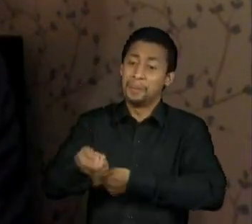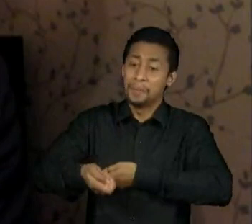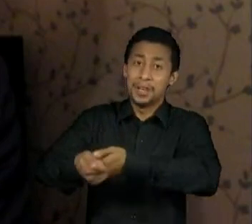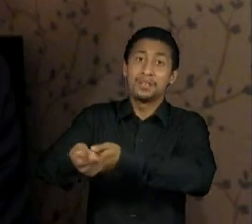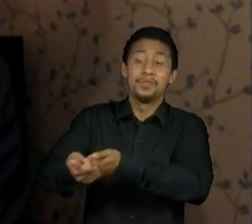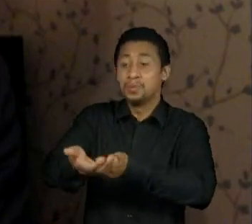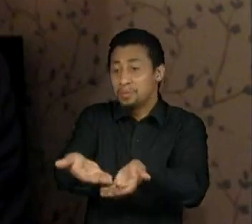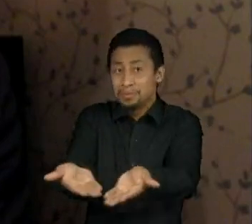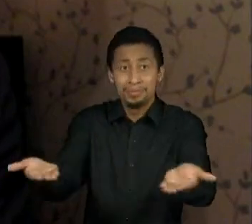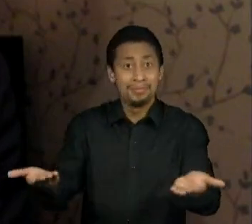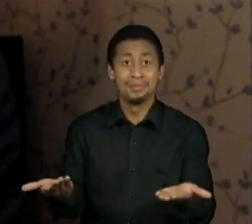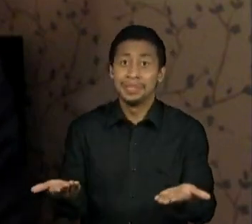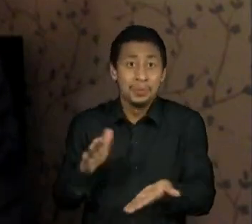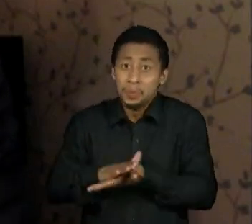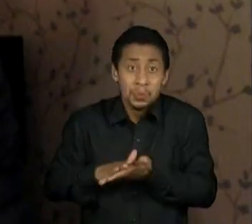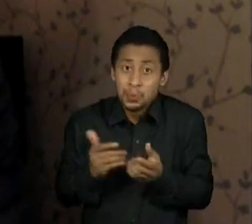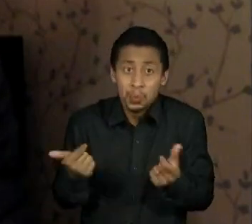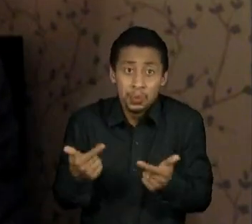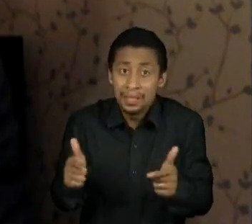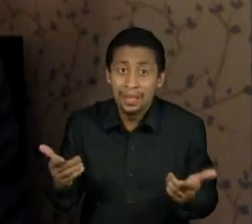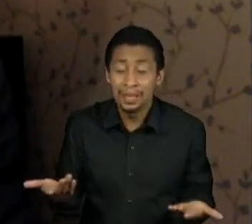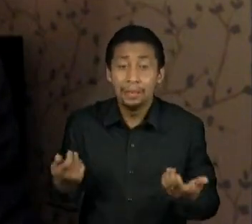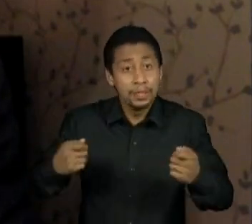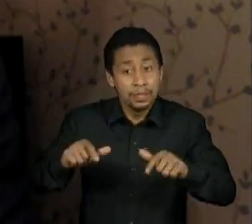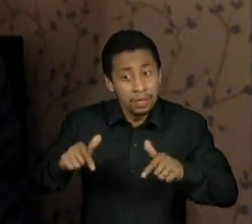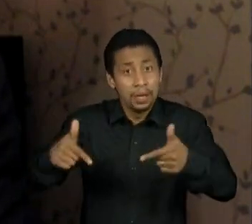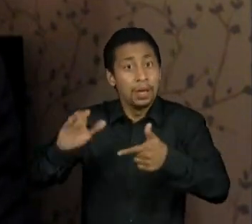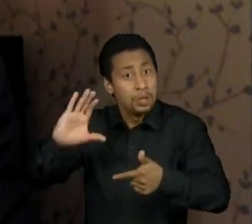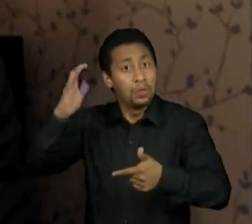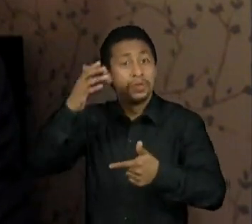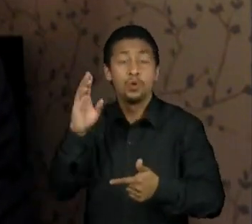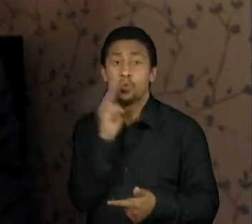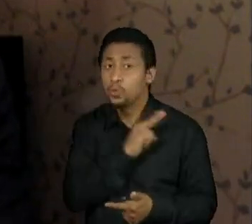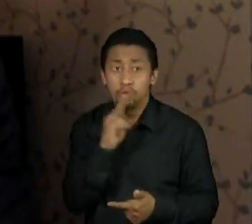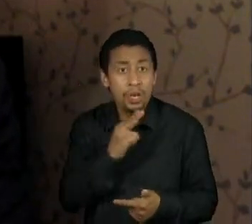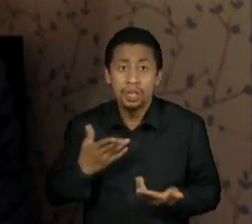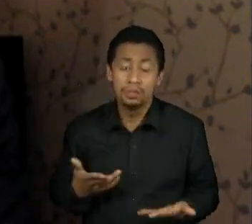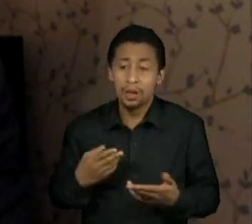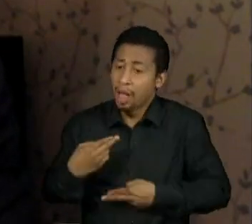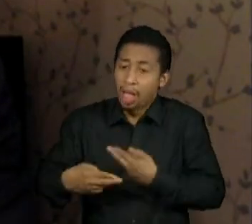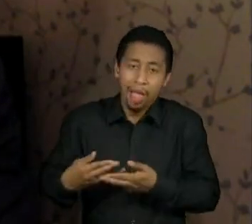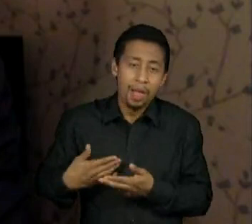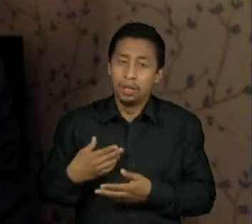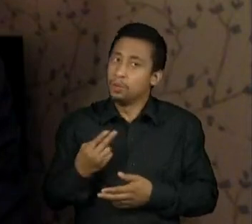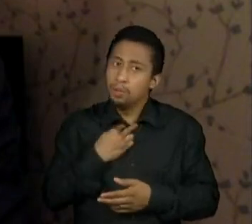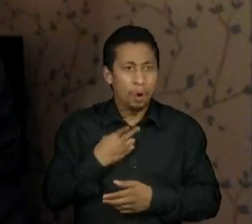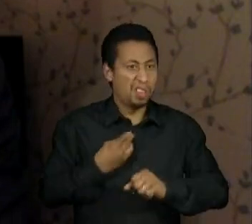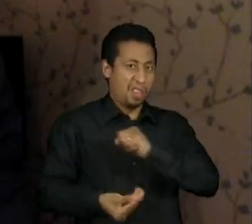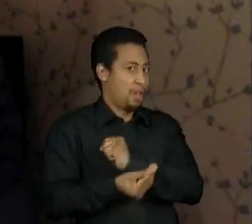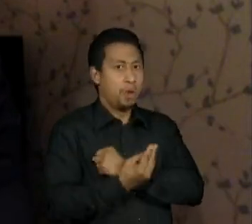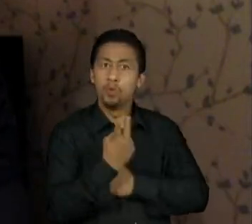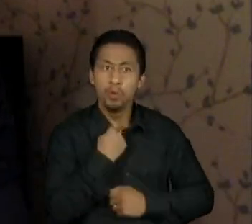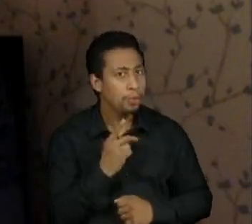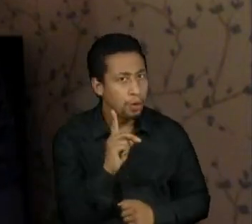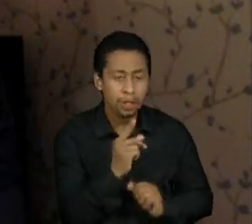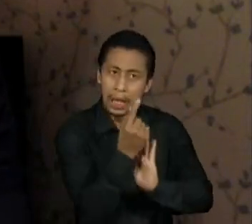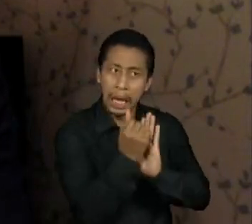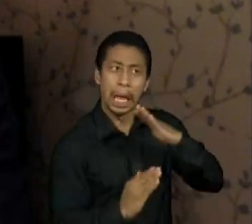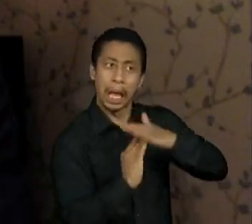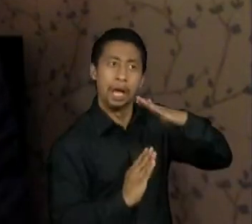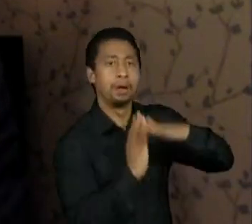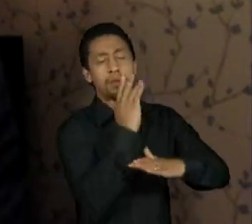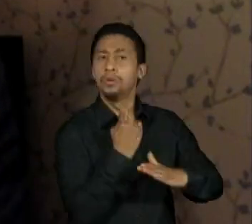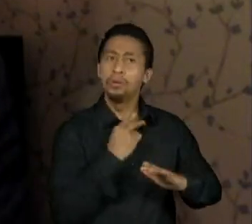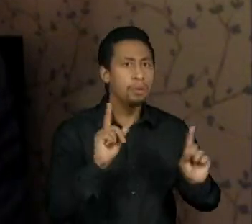programa de transferência de renda. Nós precisamos resolver isso urgentemente, sem demagogia, sem pedalada, sem furateto. É possível